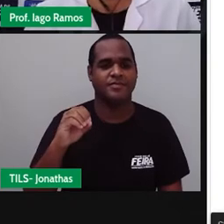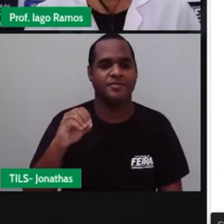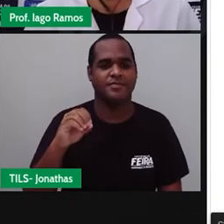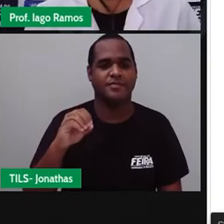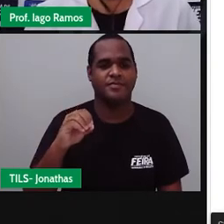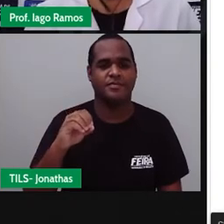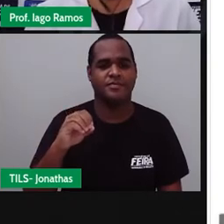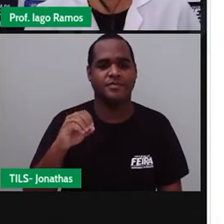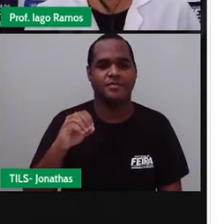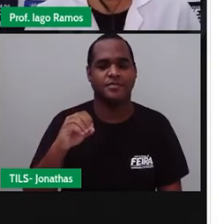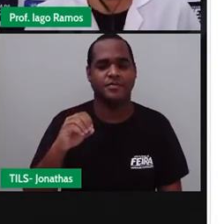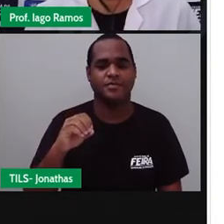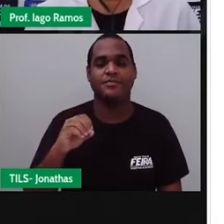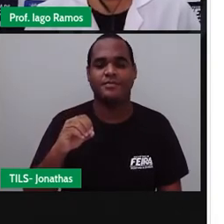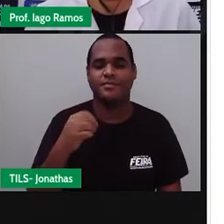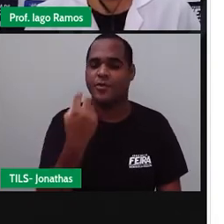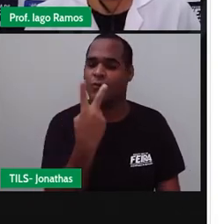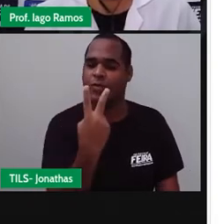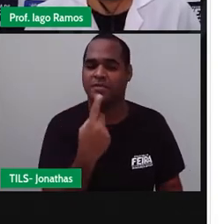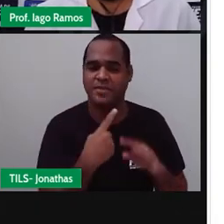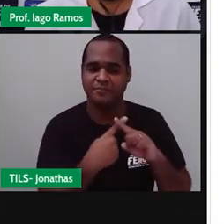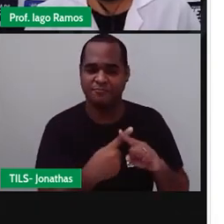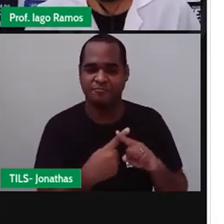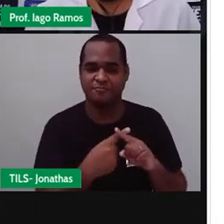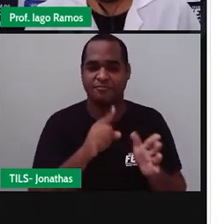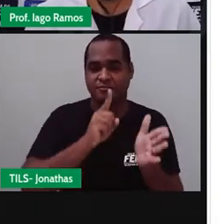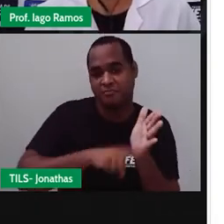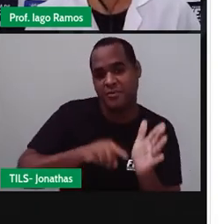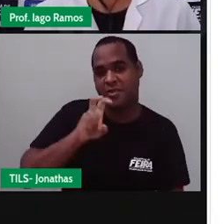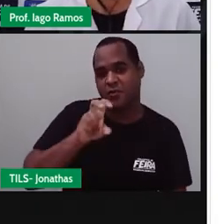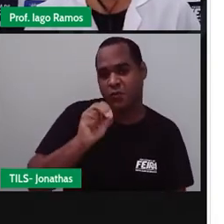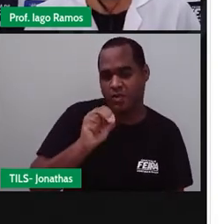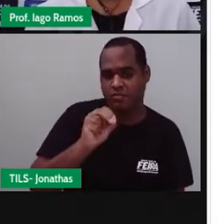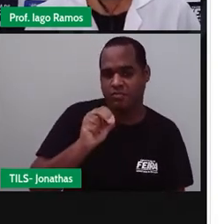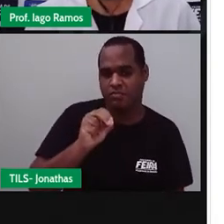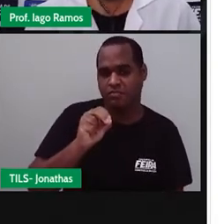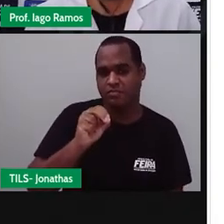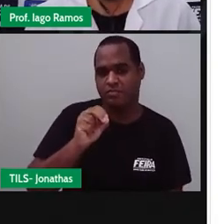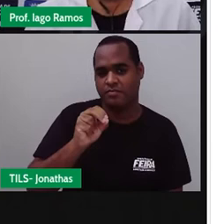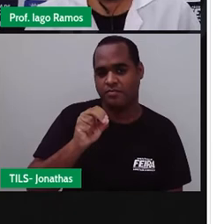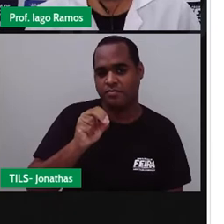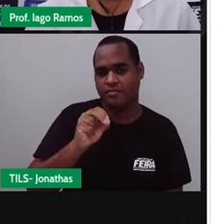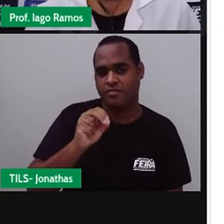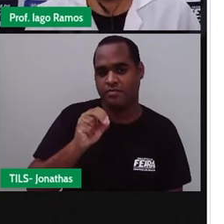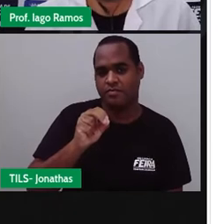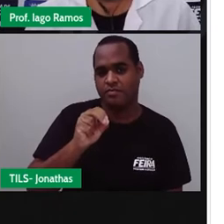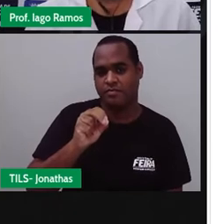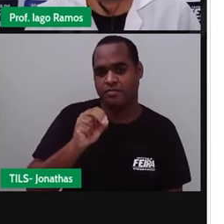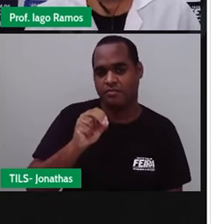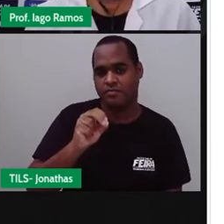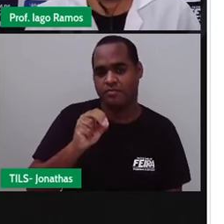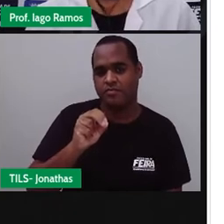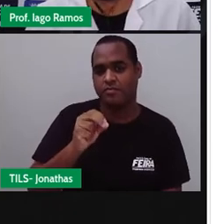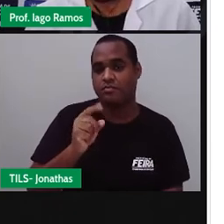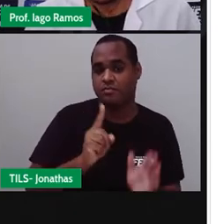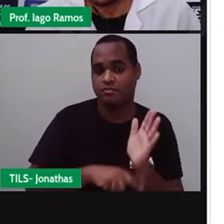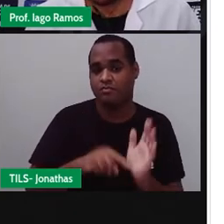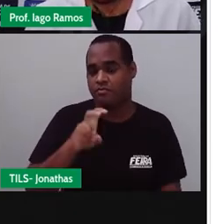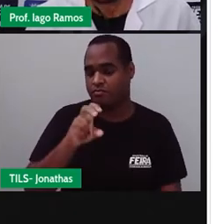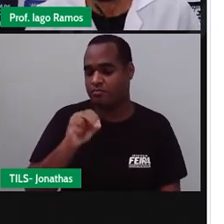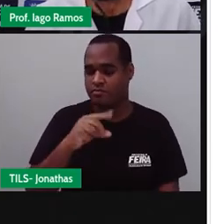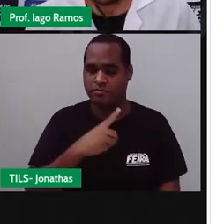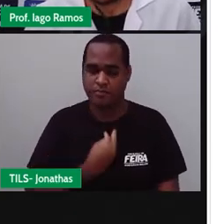menos 50 o resultado é menos 100. Tá bom?